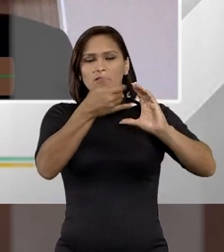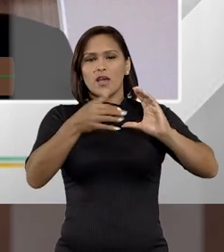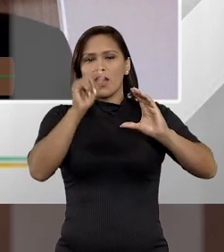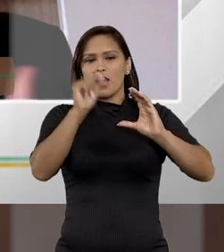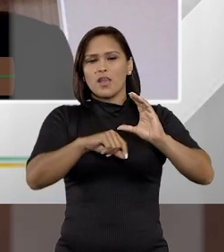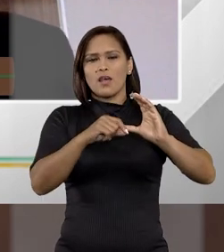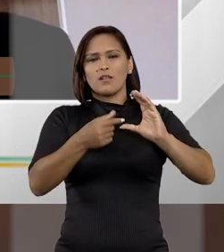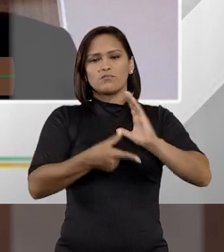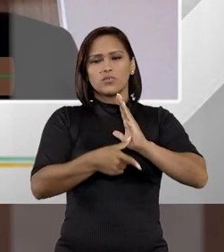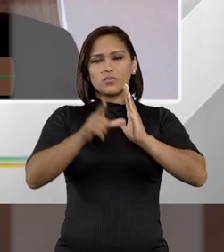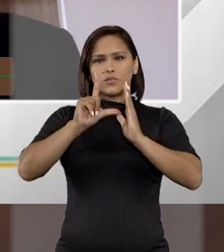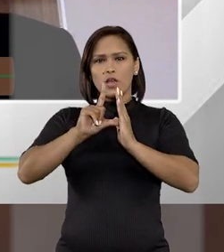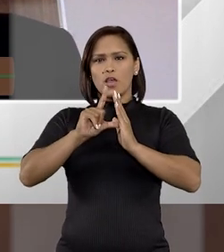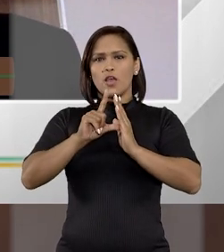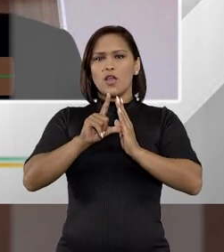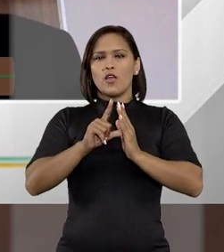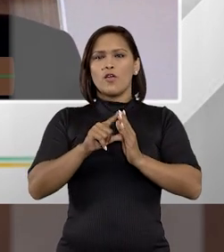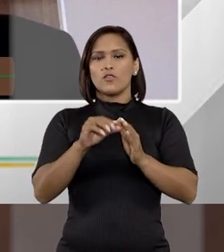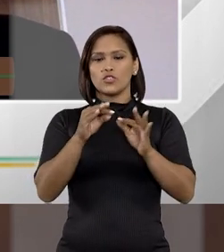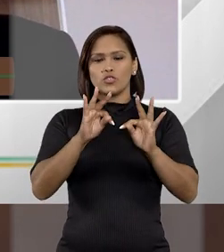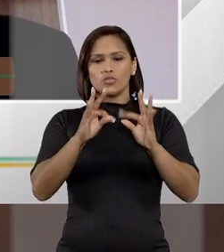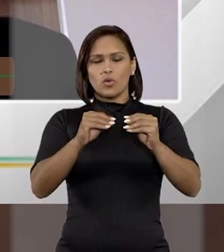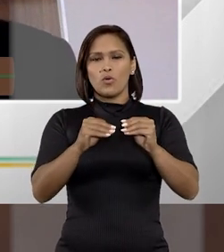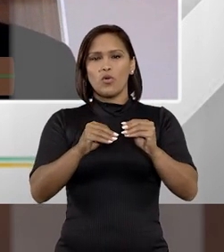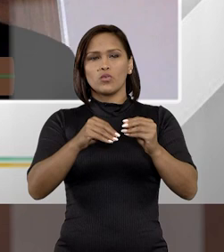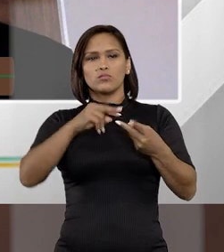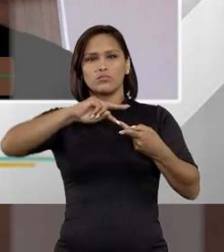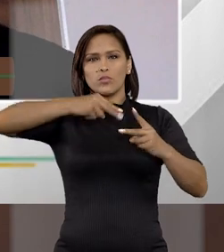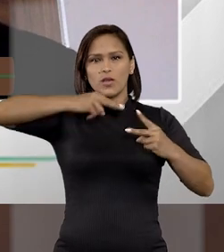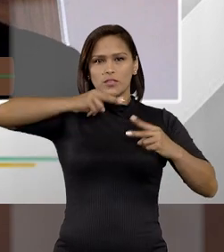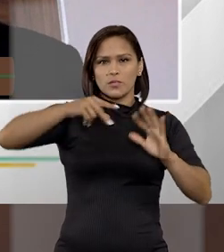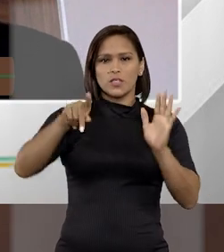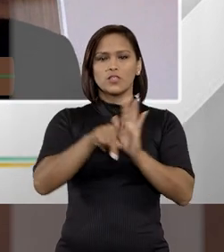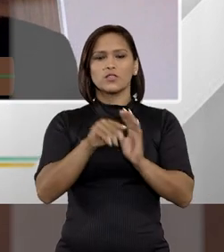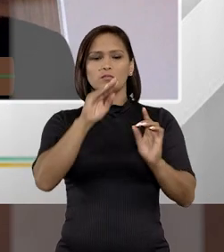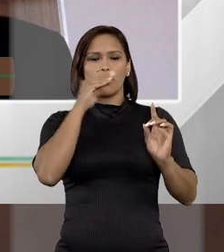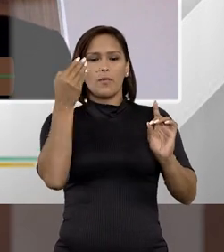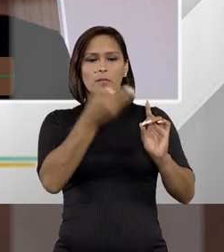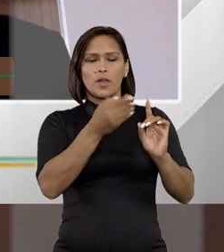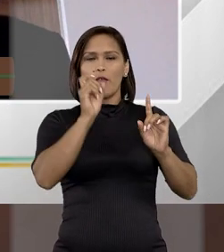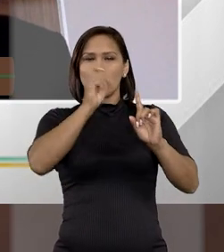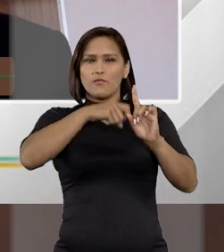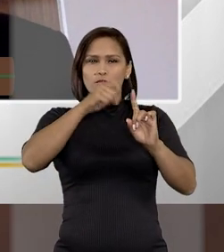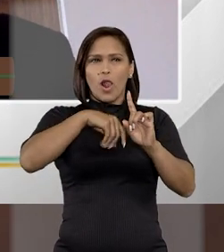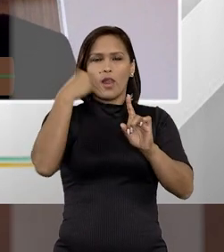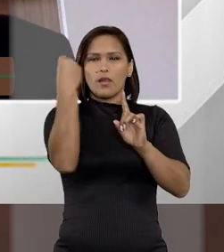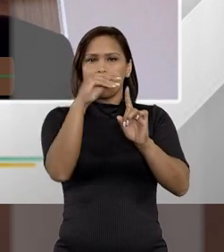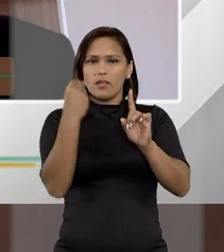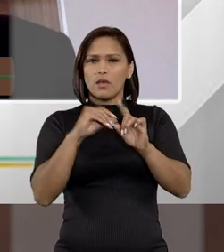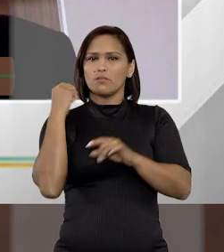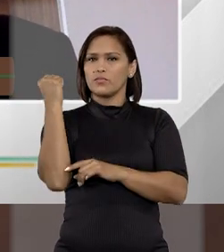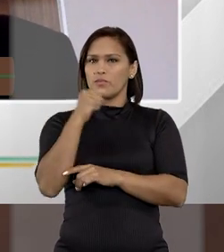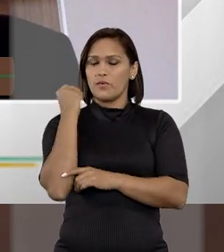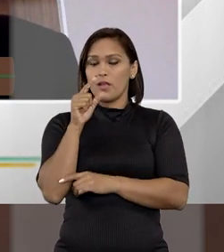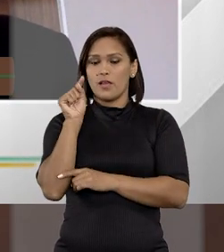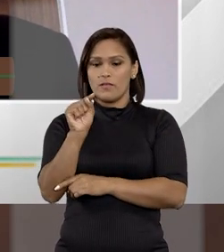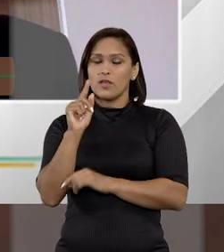caráter compulsório do fornecimento do material por parte desse condenado, que praticou esse tipo de crime violento, crime grave,